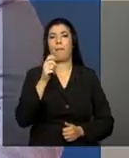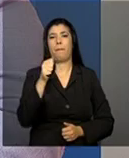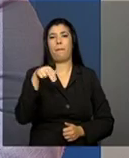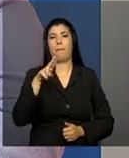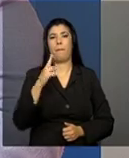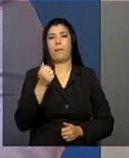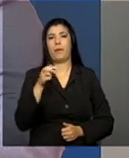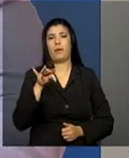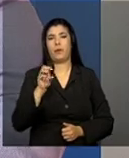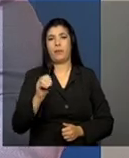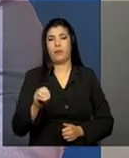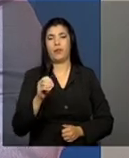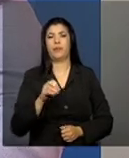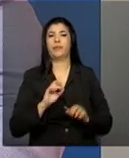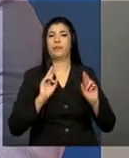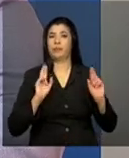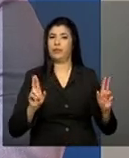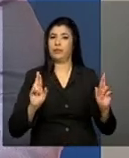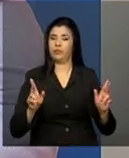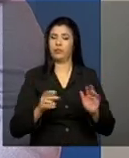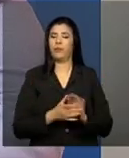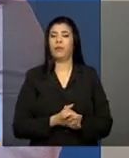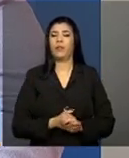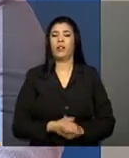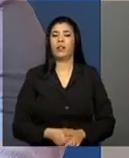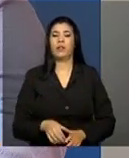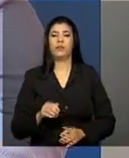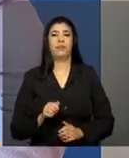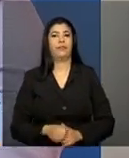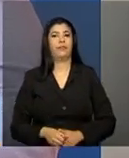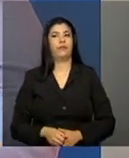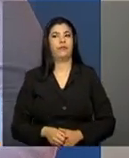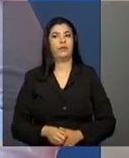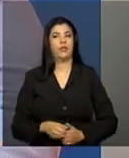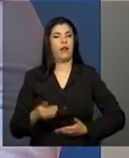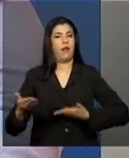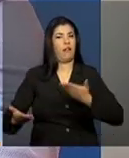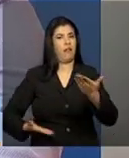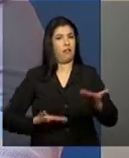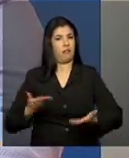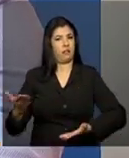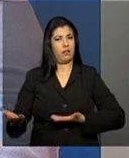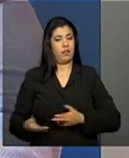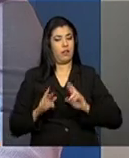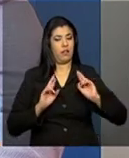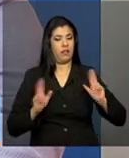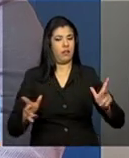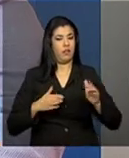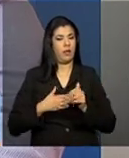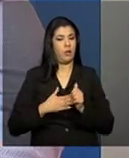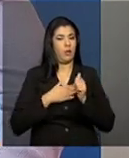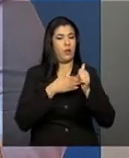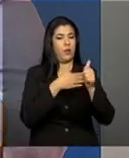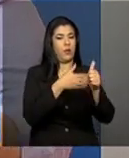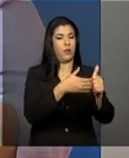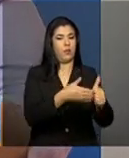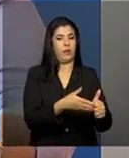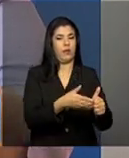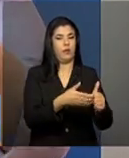uma... a definição um pouco de atendimento e acompanhamento, pelo menos que a gente tem debatido.